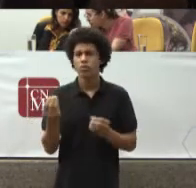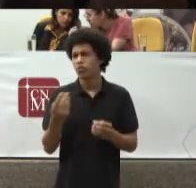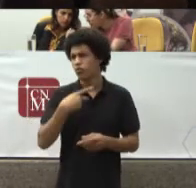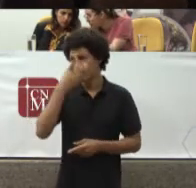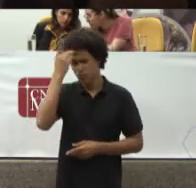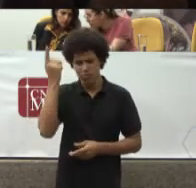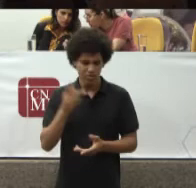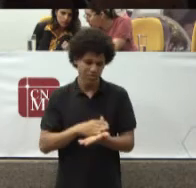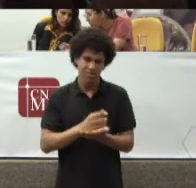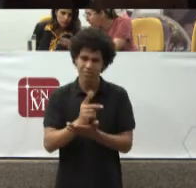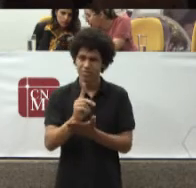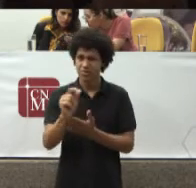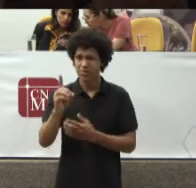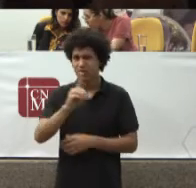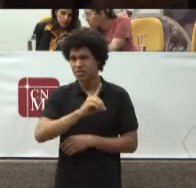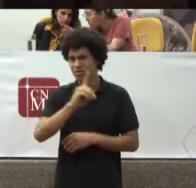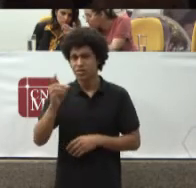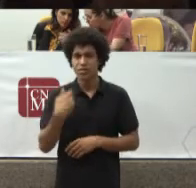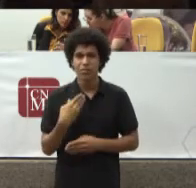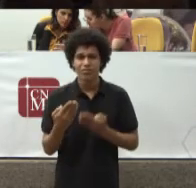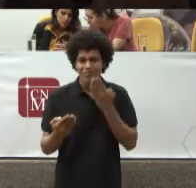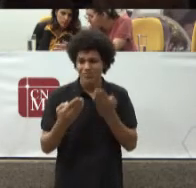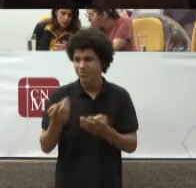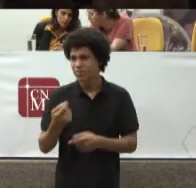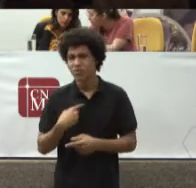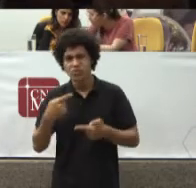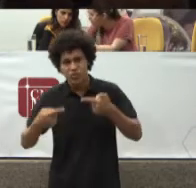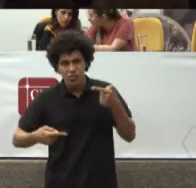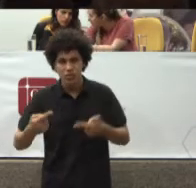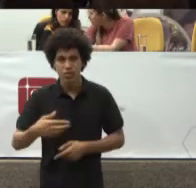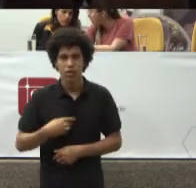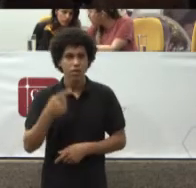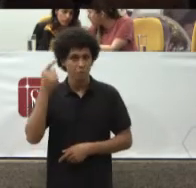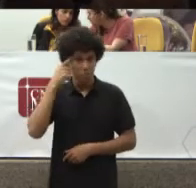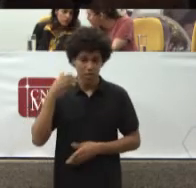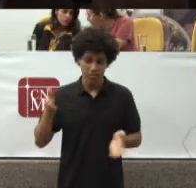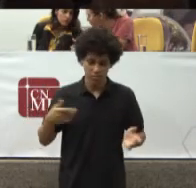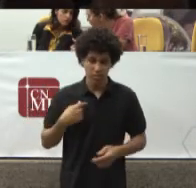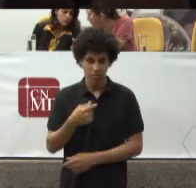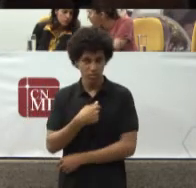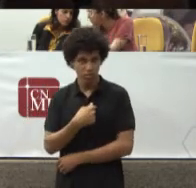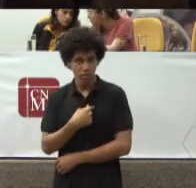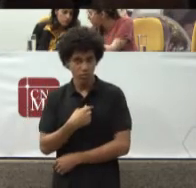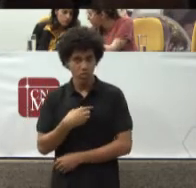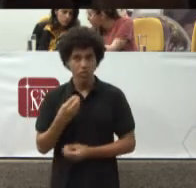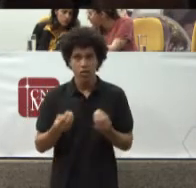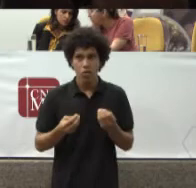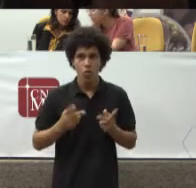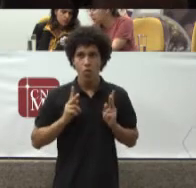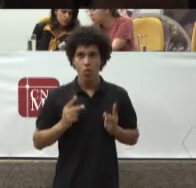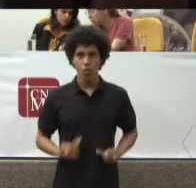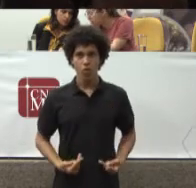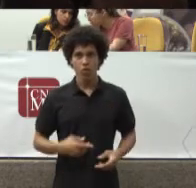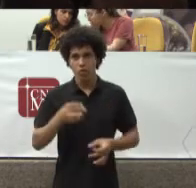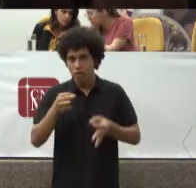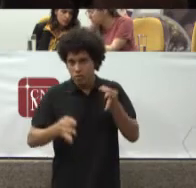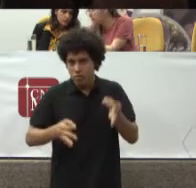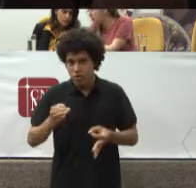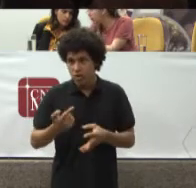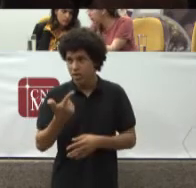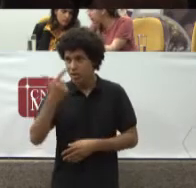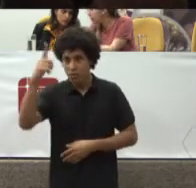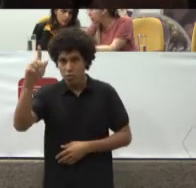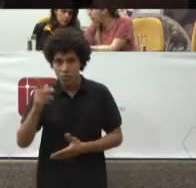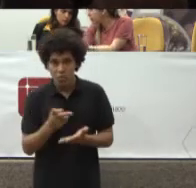Para discutir Porque penso eu De promotora De justiça Que fui De cidadania E depois Procuradora Geral